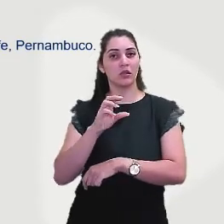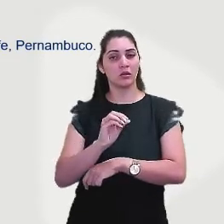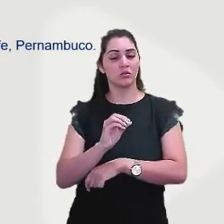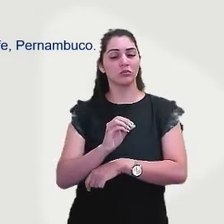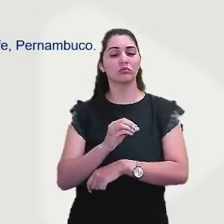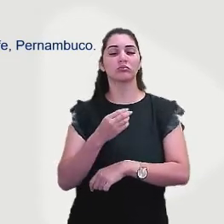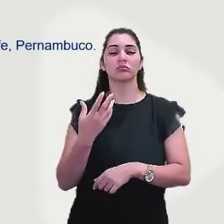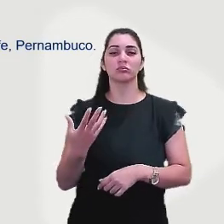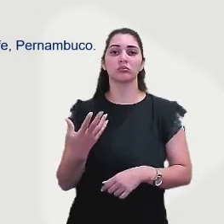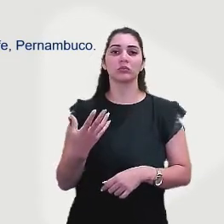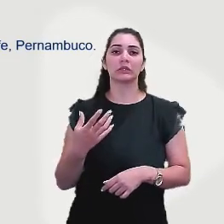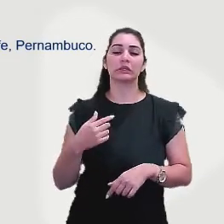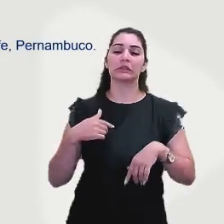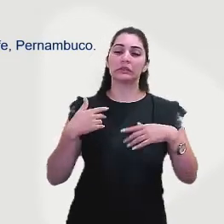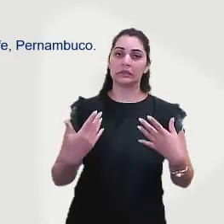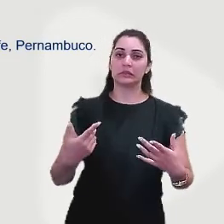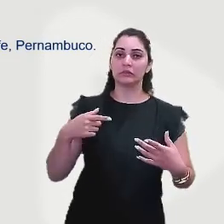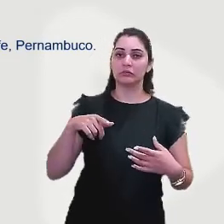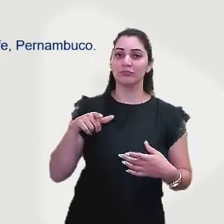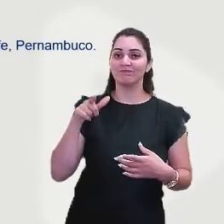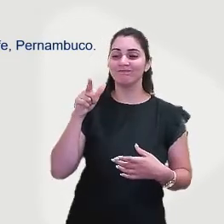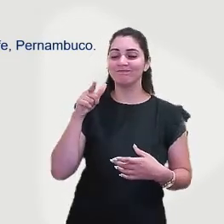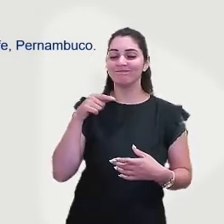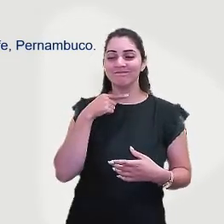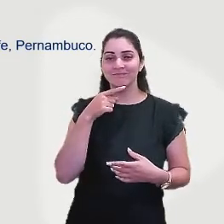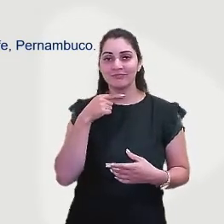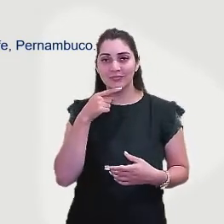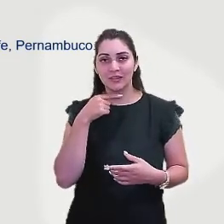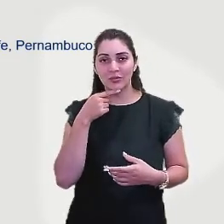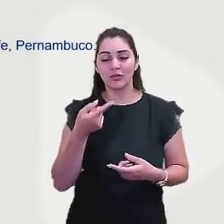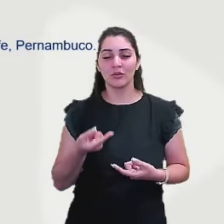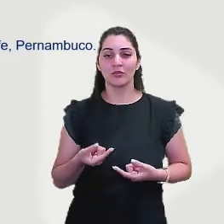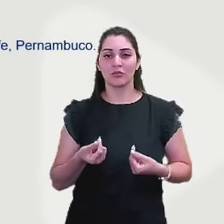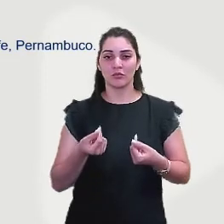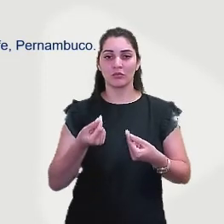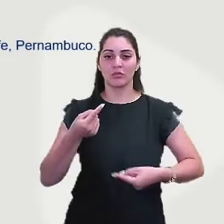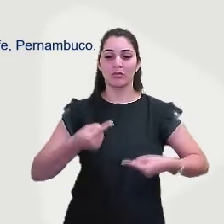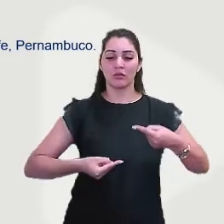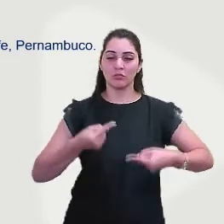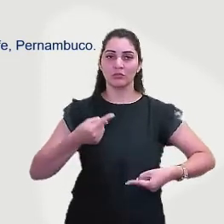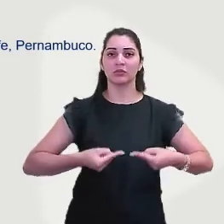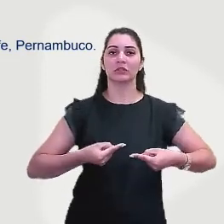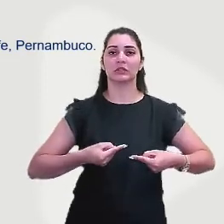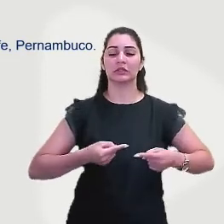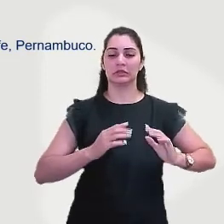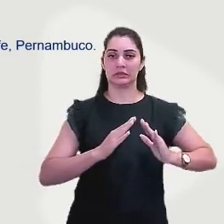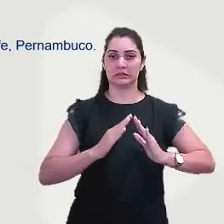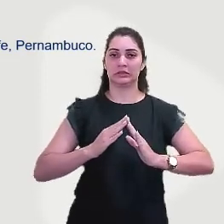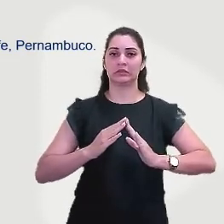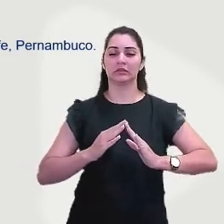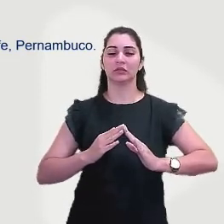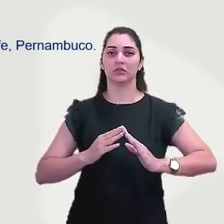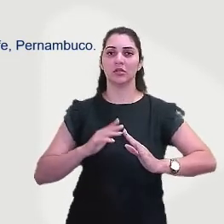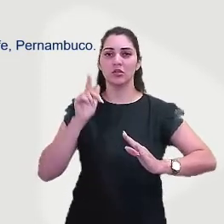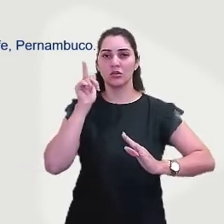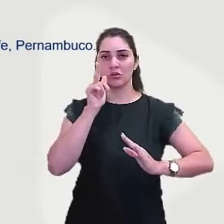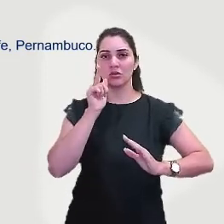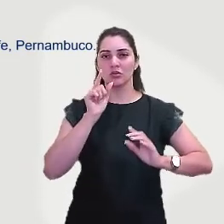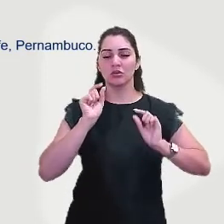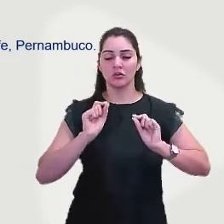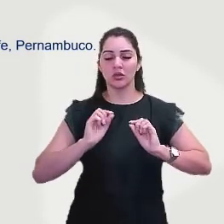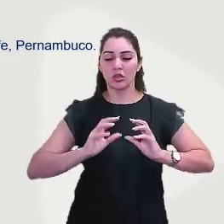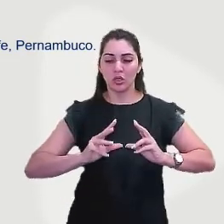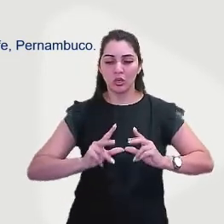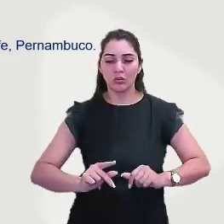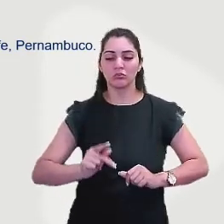né? Então, você não tem condições, né? Uma política de habitação que alcance todas as